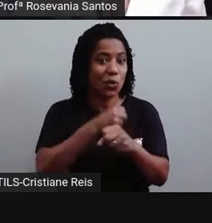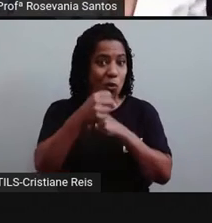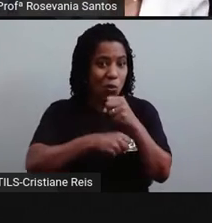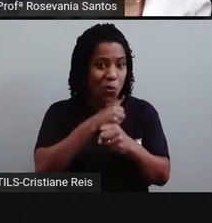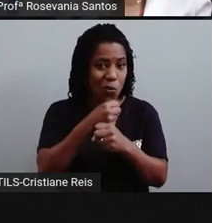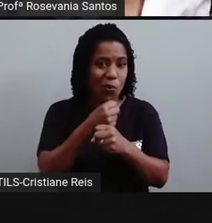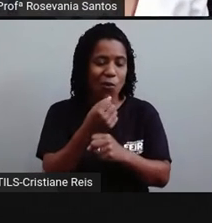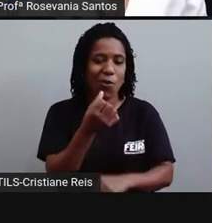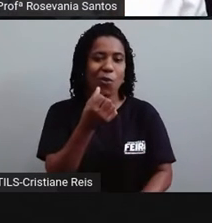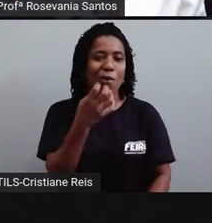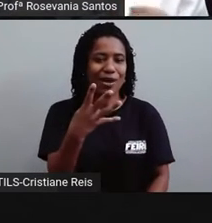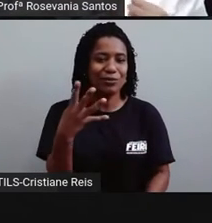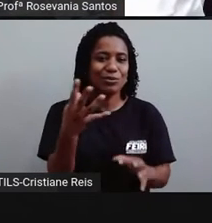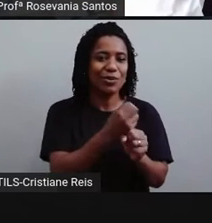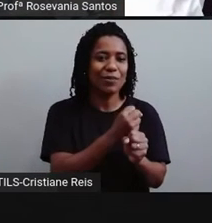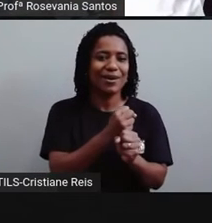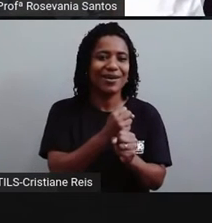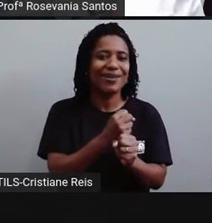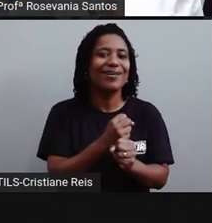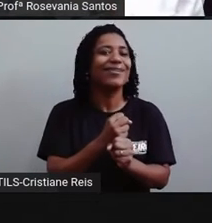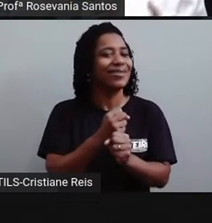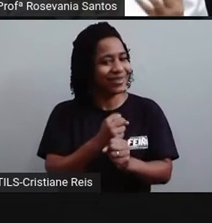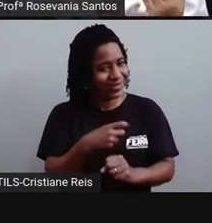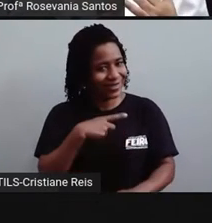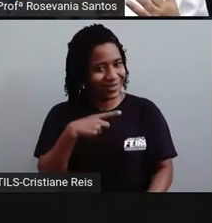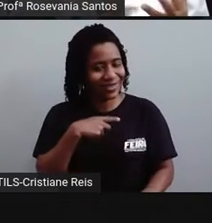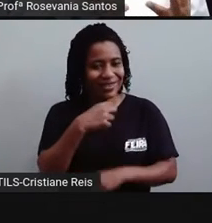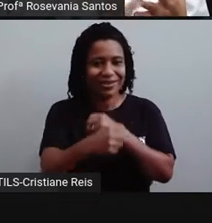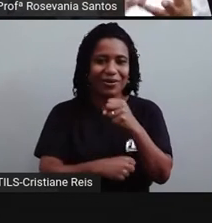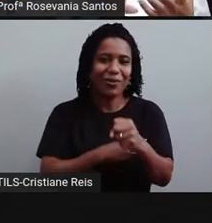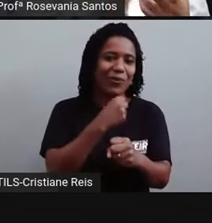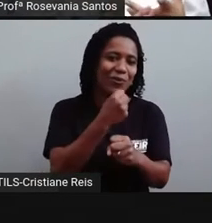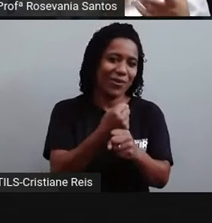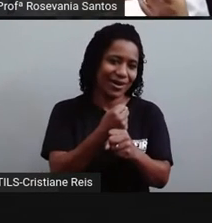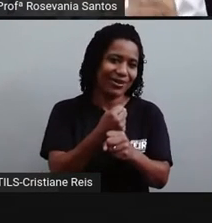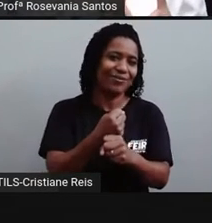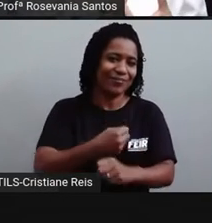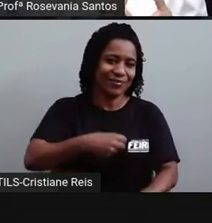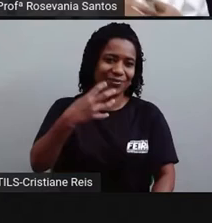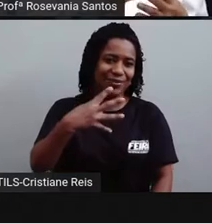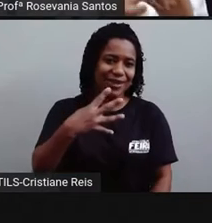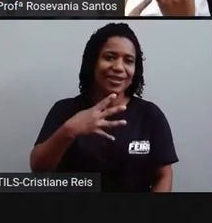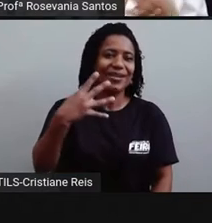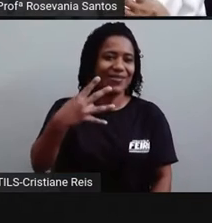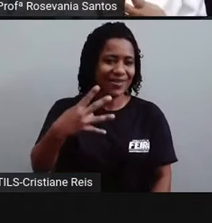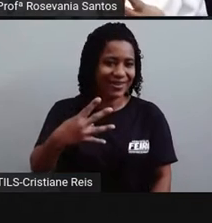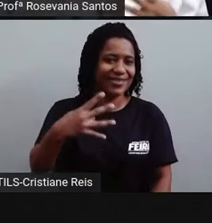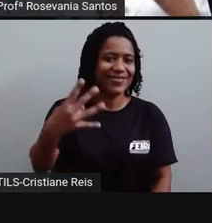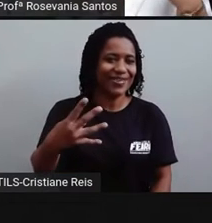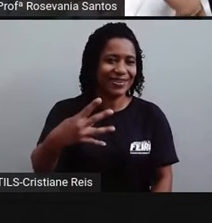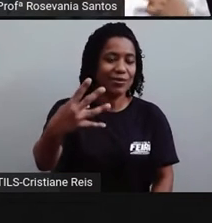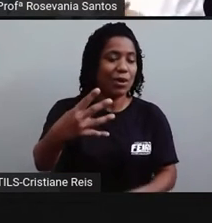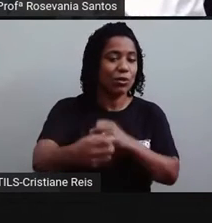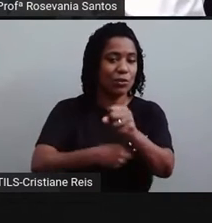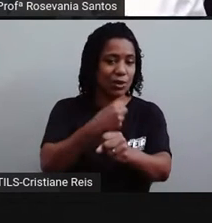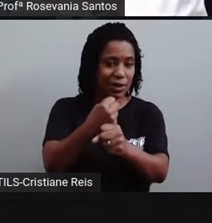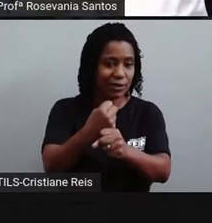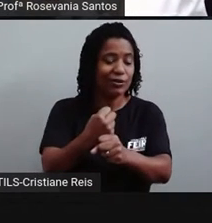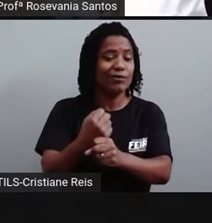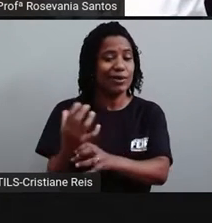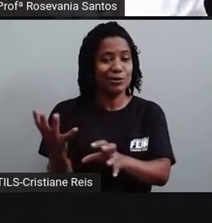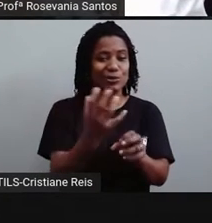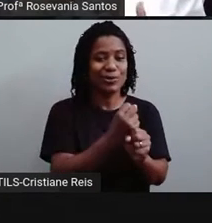O ano bissexto. O que é esse ano bissexto? É a soma dessas 6 horas de 4 anos que a gente tem e que a gente